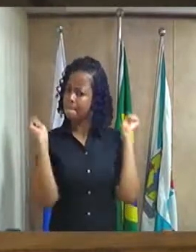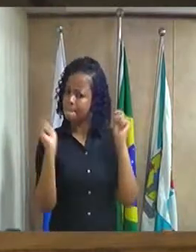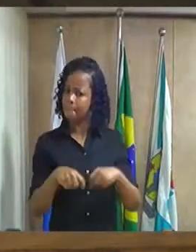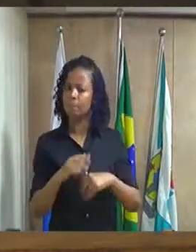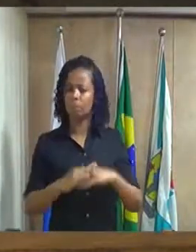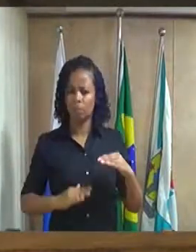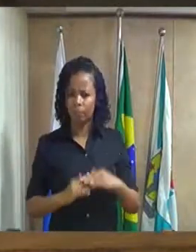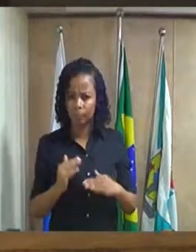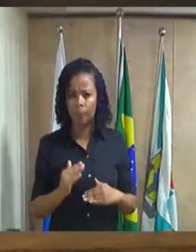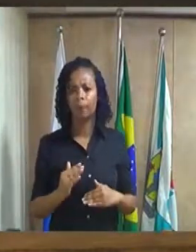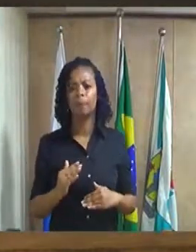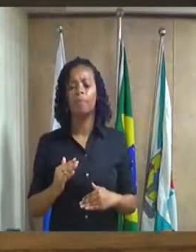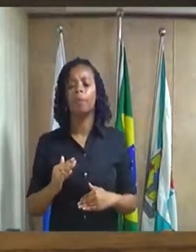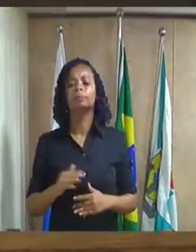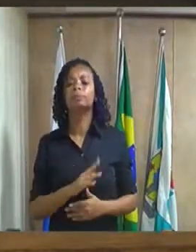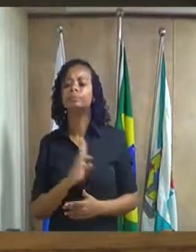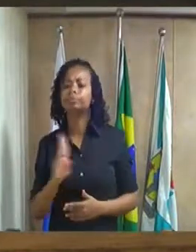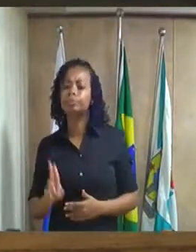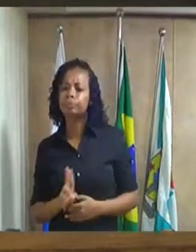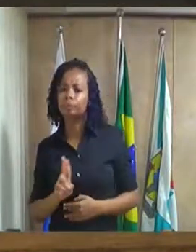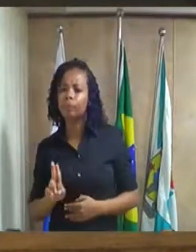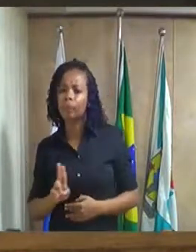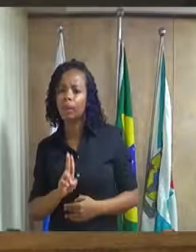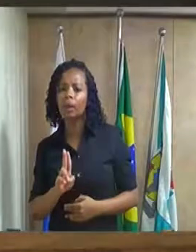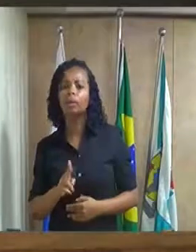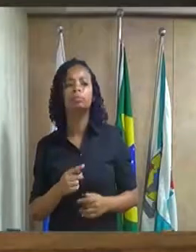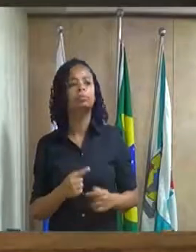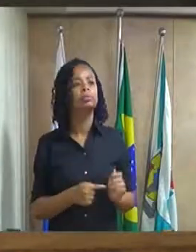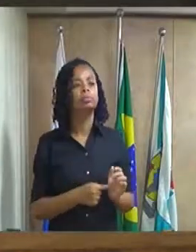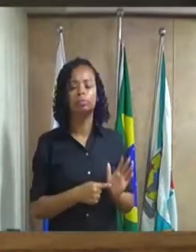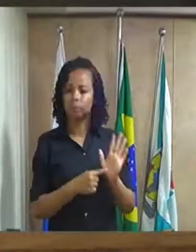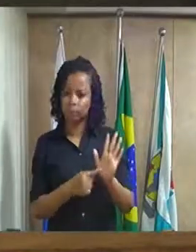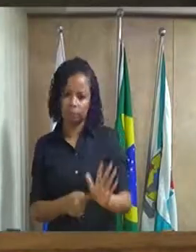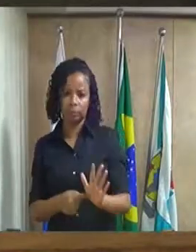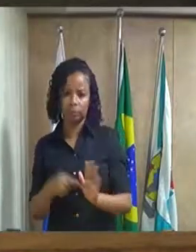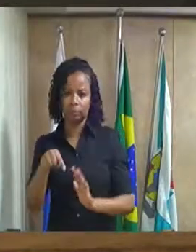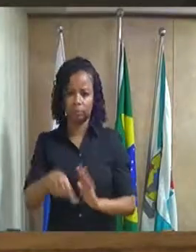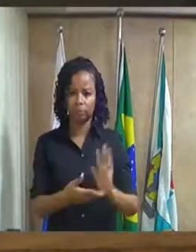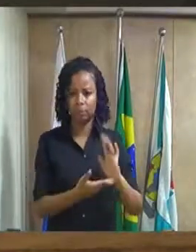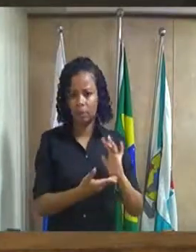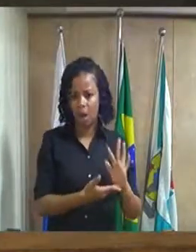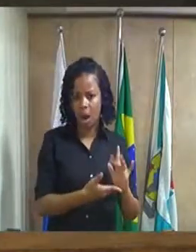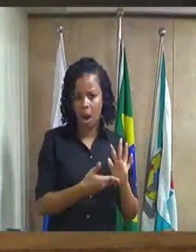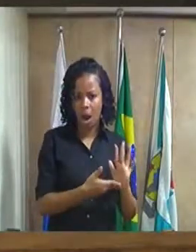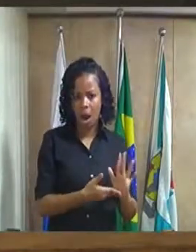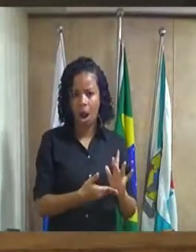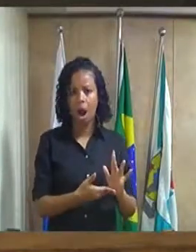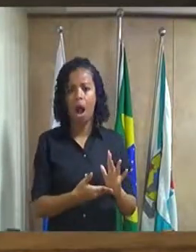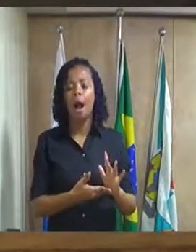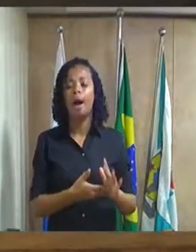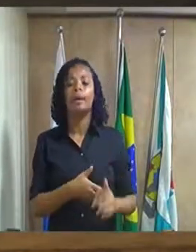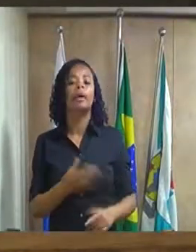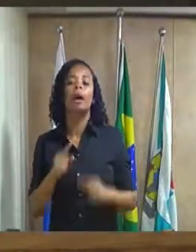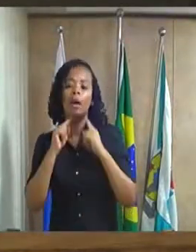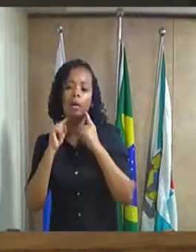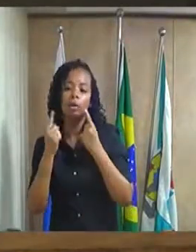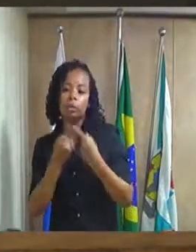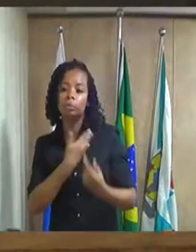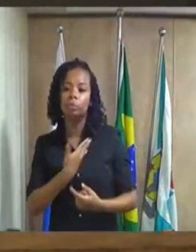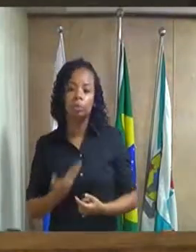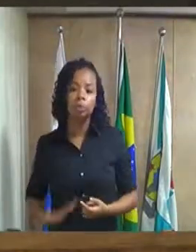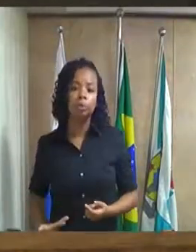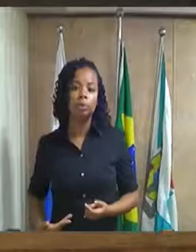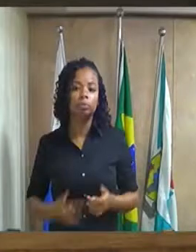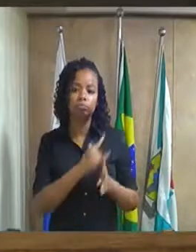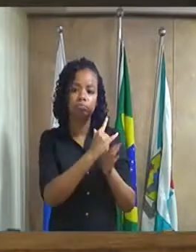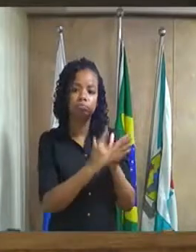em função de trazer a esta casa por ocasião das audiências públicas de prestação de